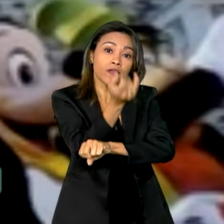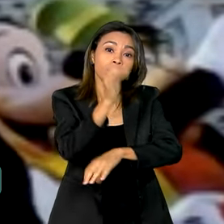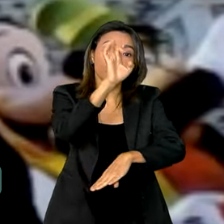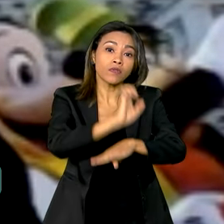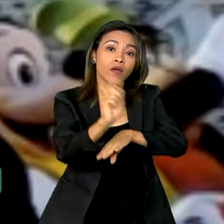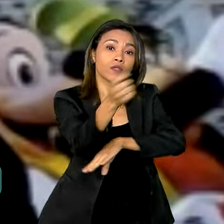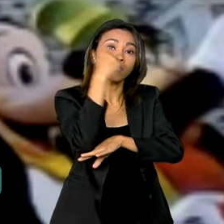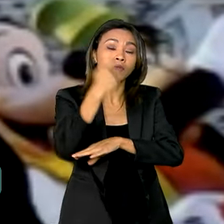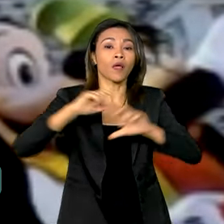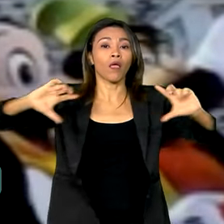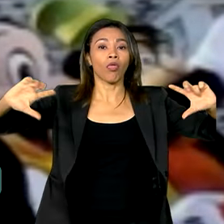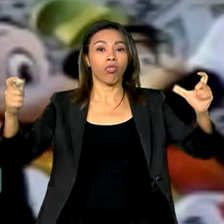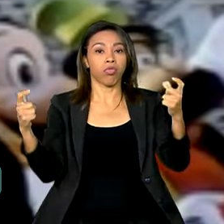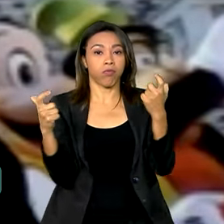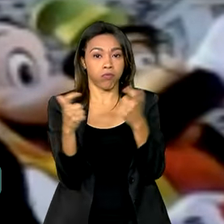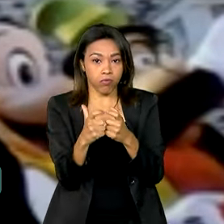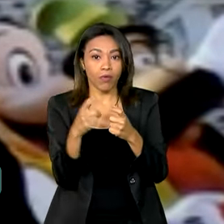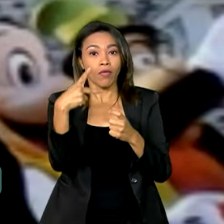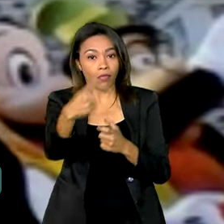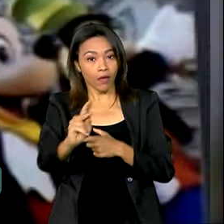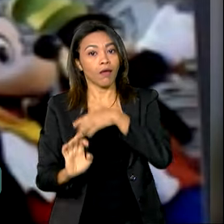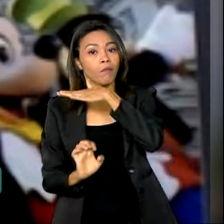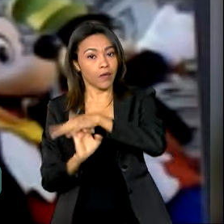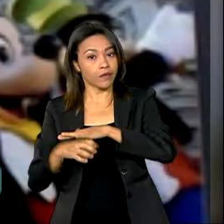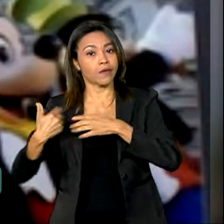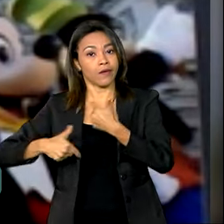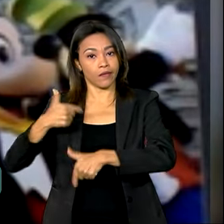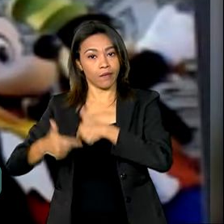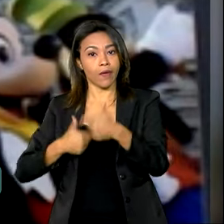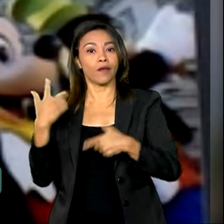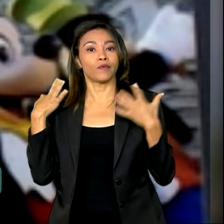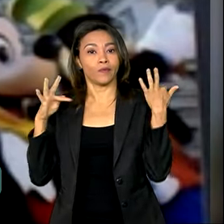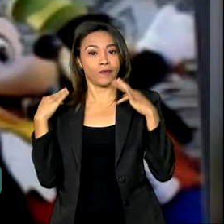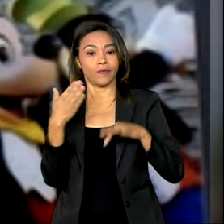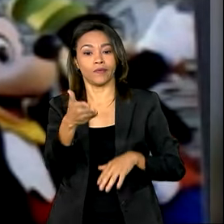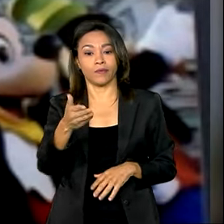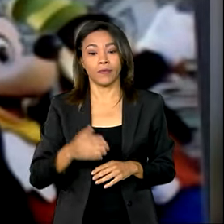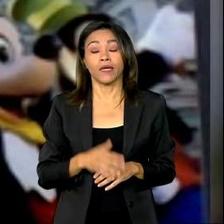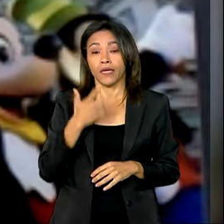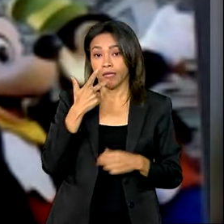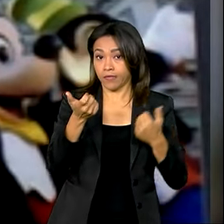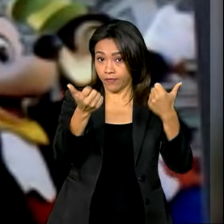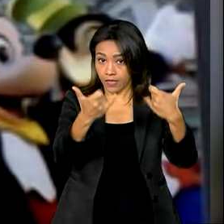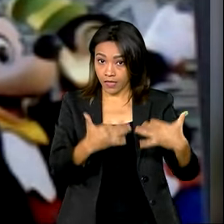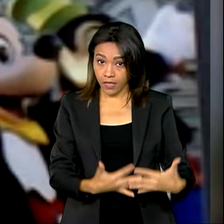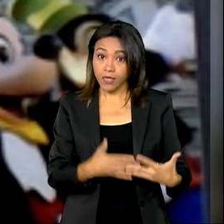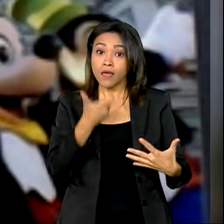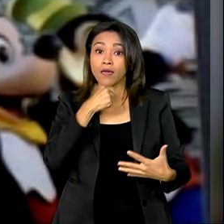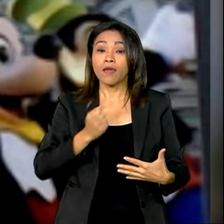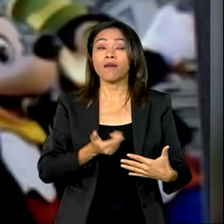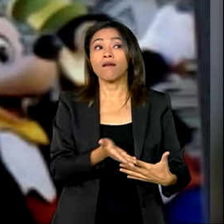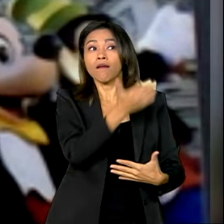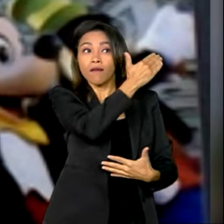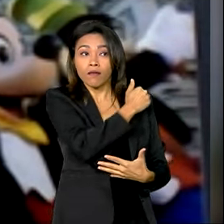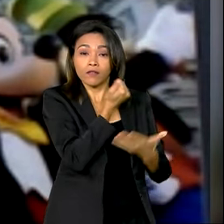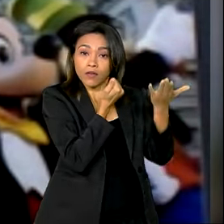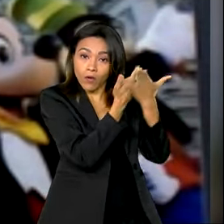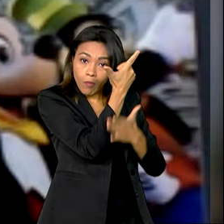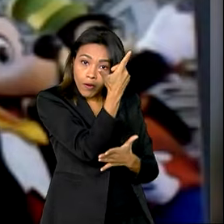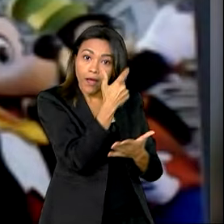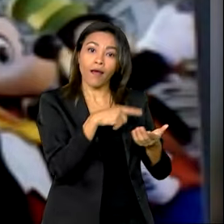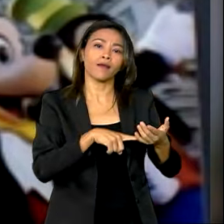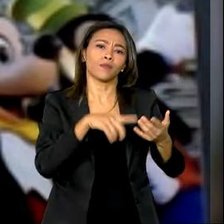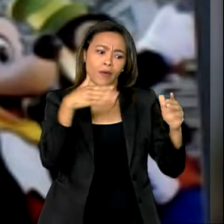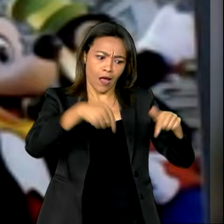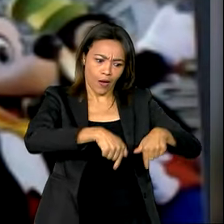bastante na agência de turismo em que ele trabalha. E quem já tinha adquirido pacotes para o Rio Grande do Sul, principalmente